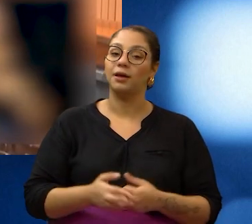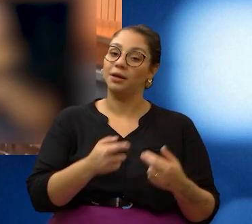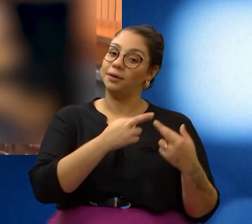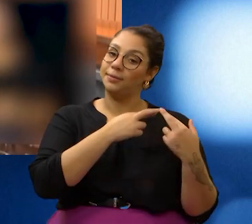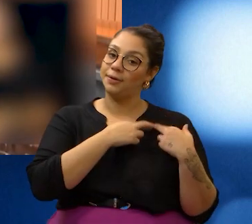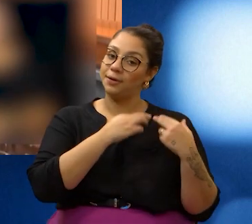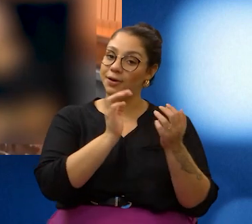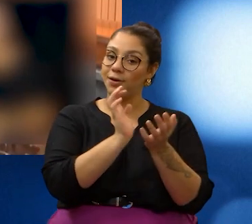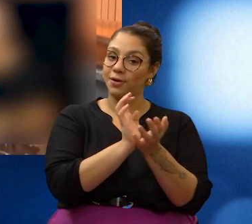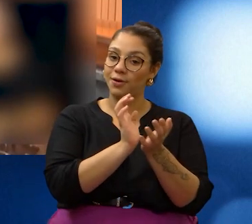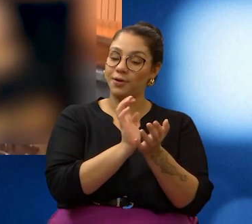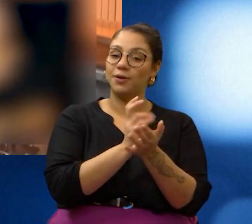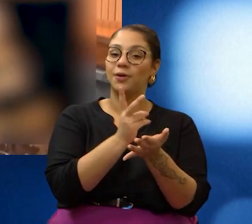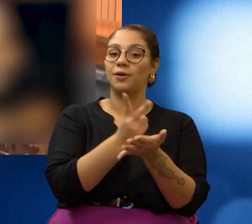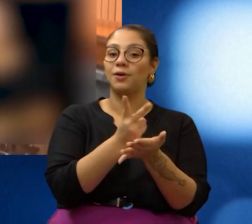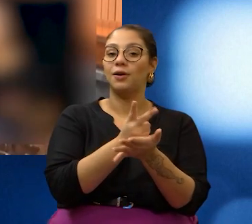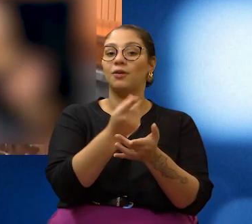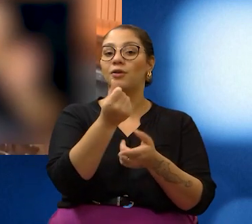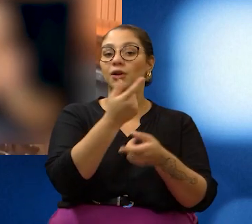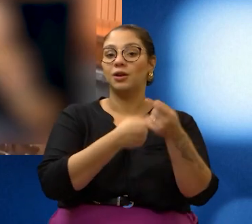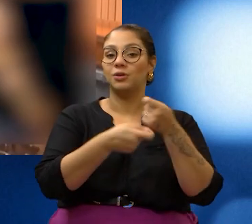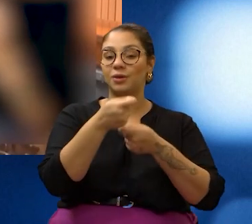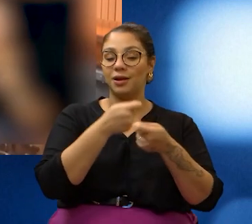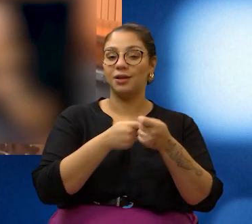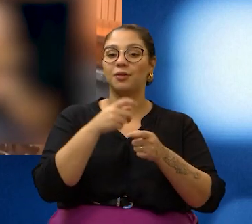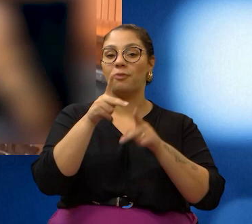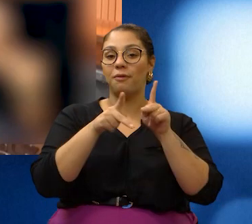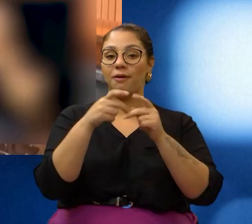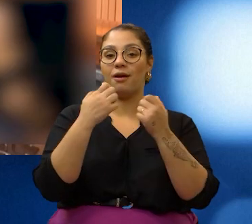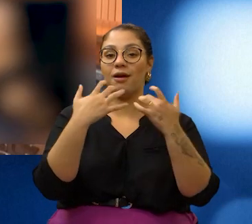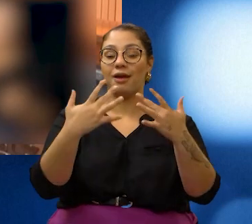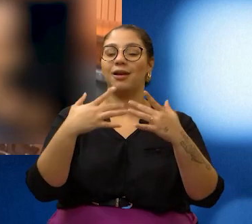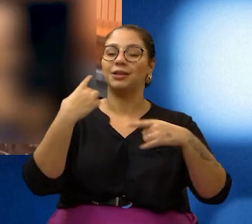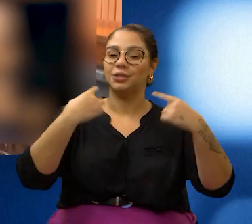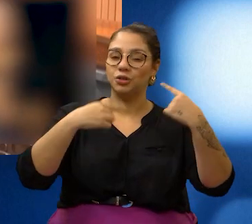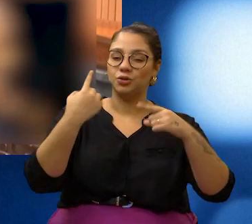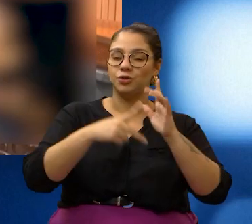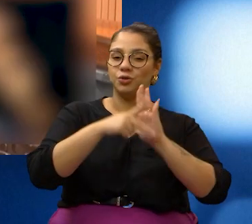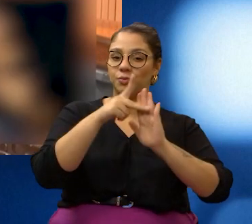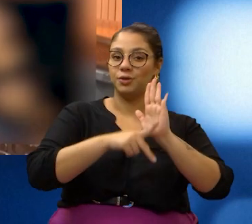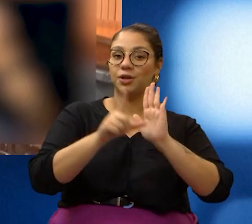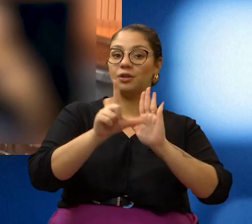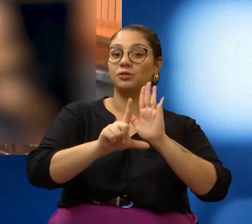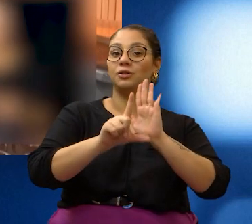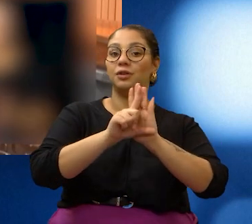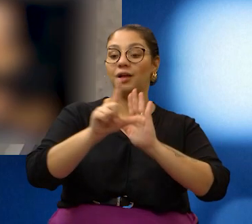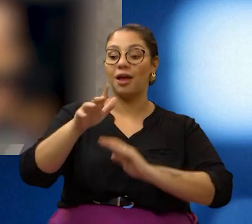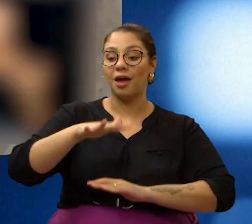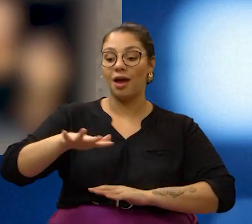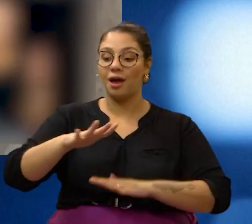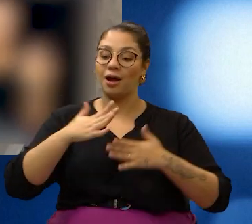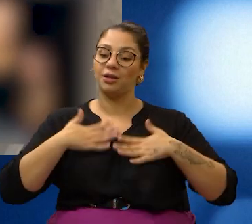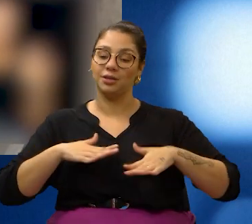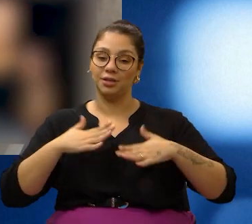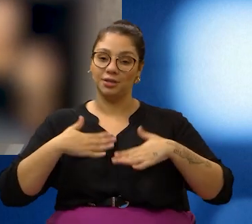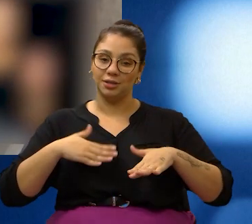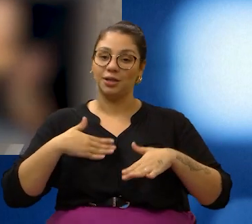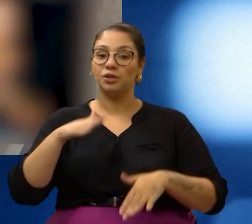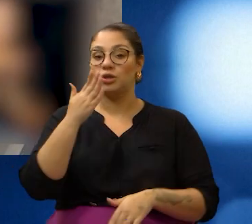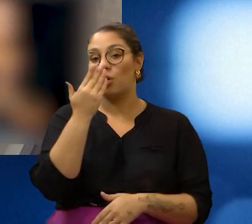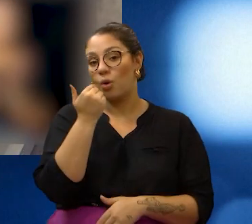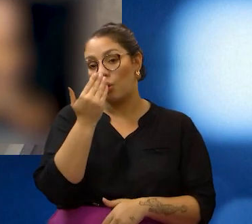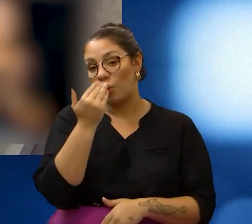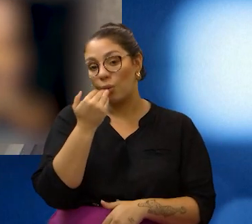Comissão Permanente de Finanças de Orçamento, audiência pública debate projeto de lei sobre área para descanso,